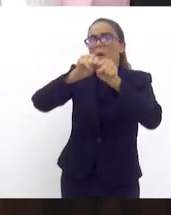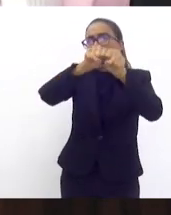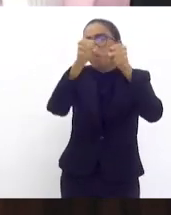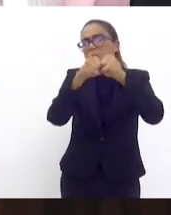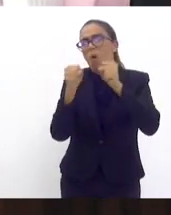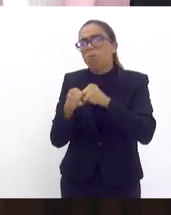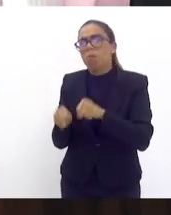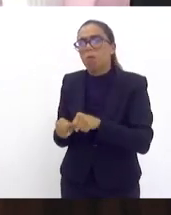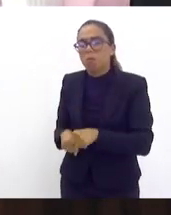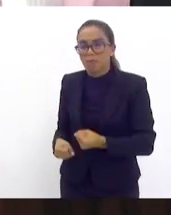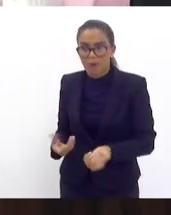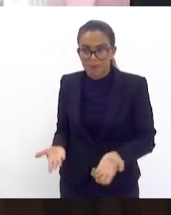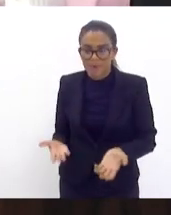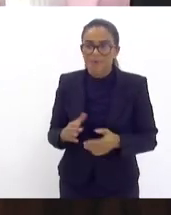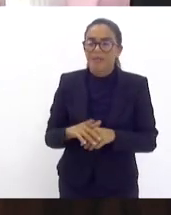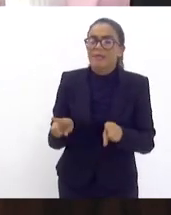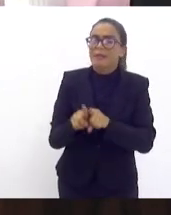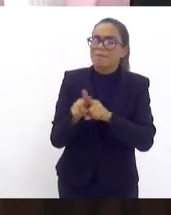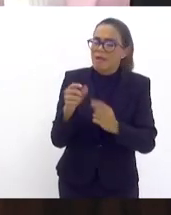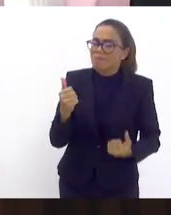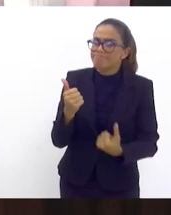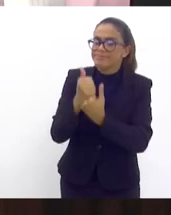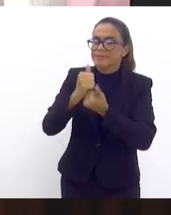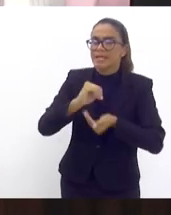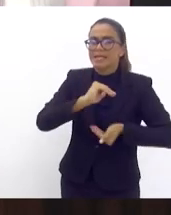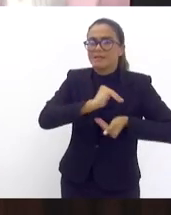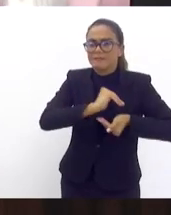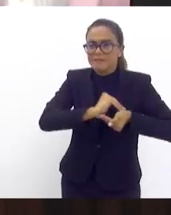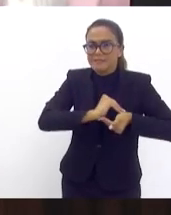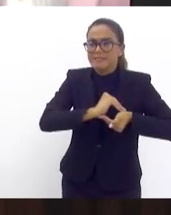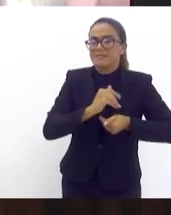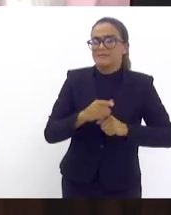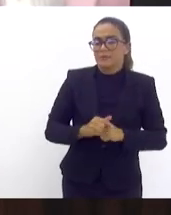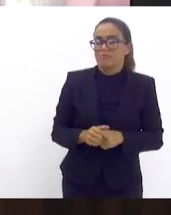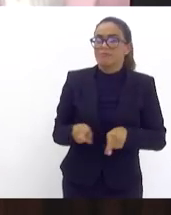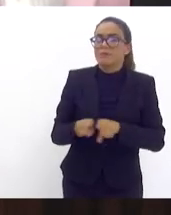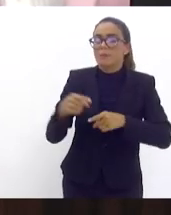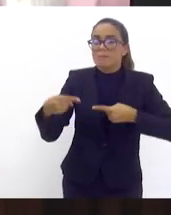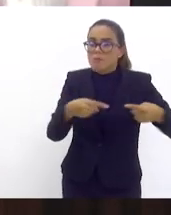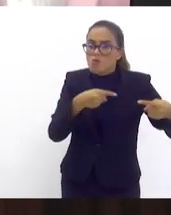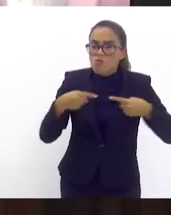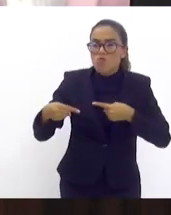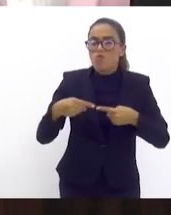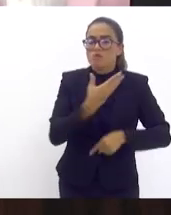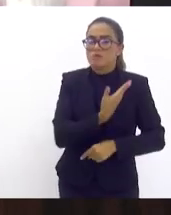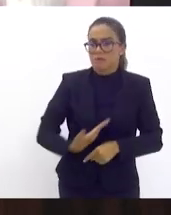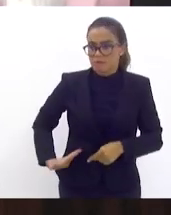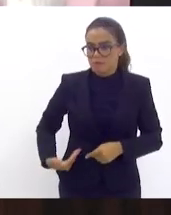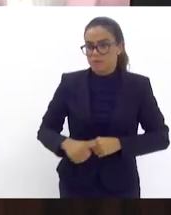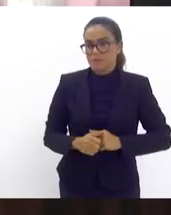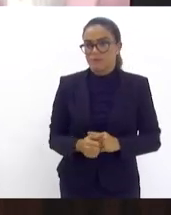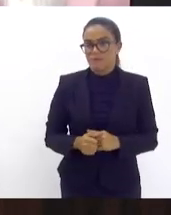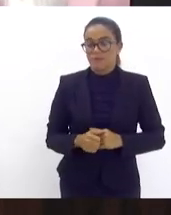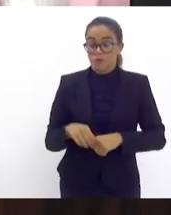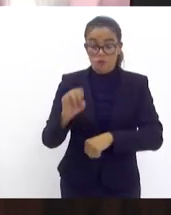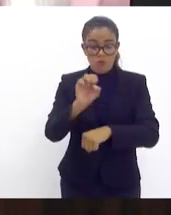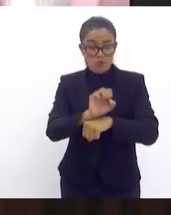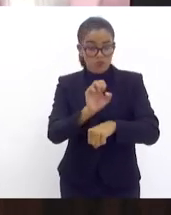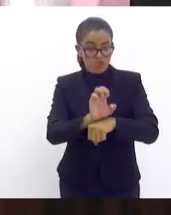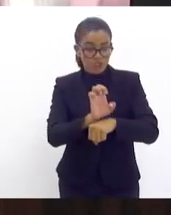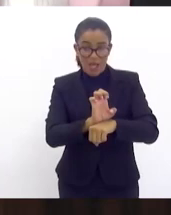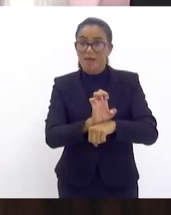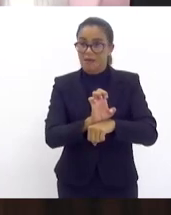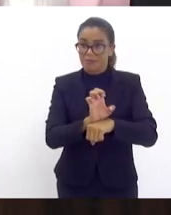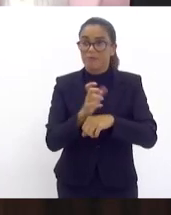de fortalecimento de defesa civil e de políticas públicas de prevenção o estado na calamidade que